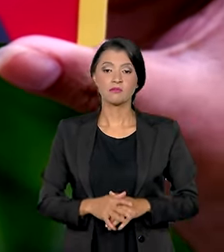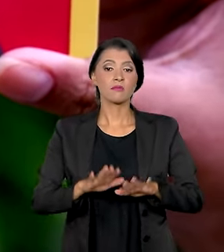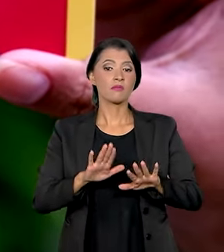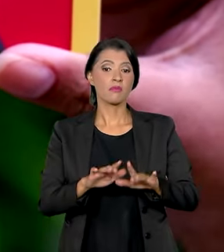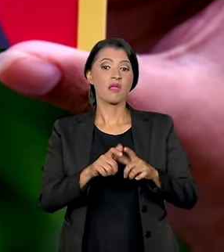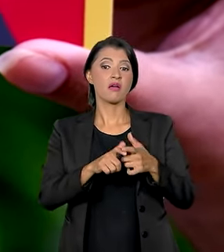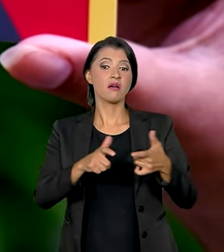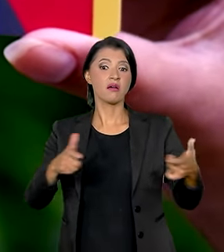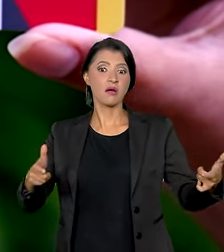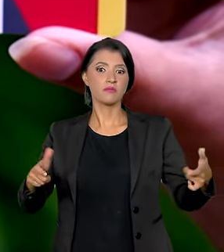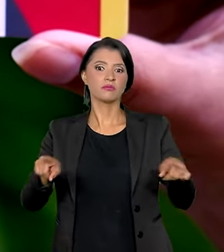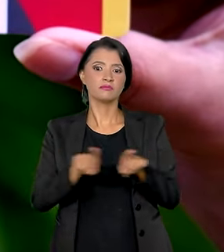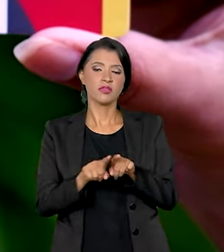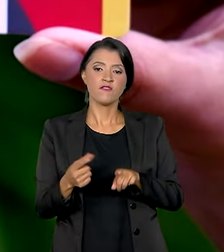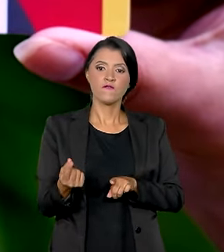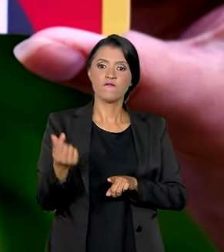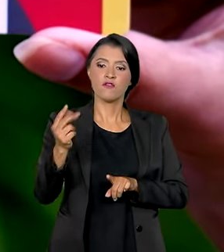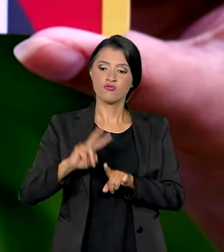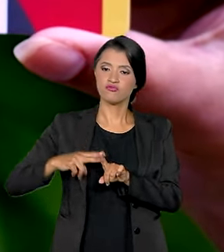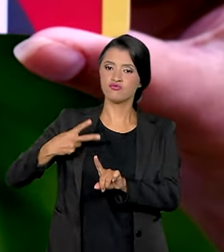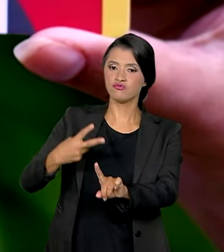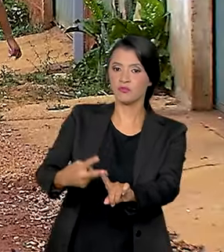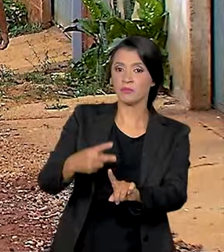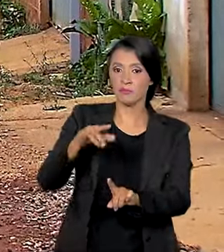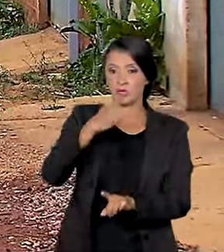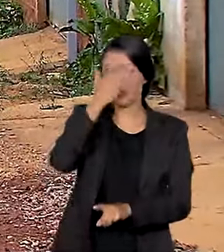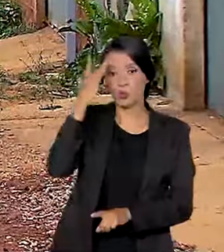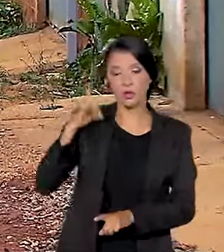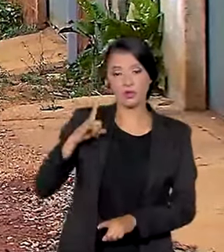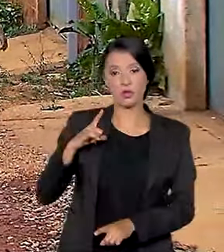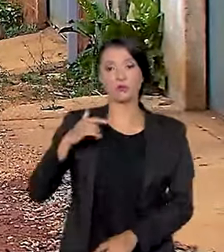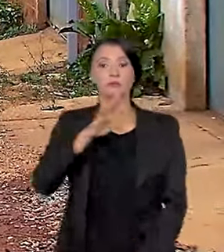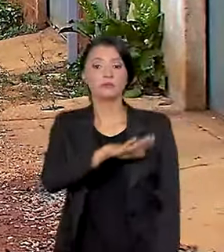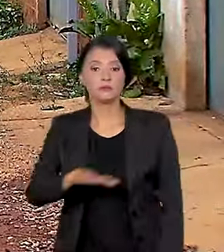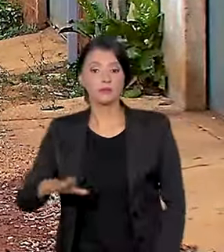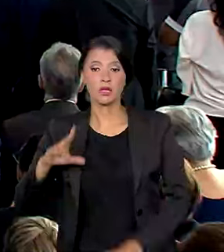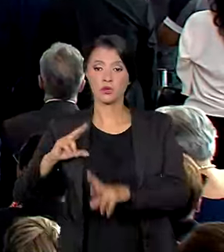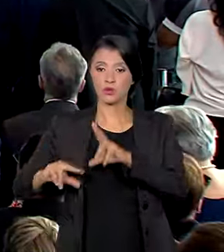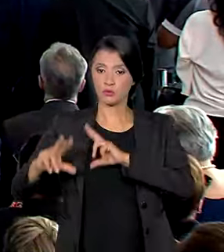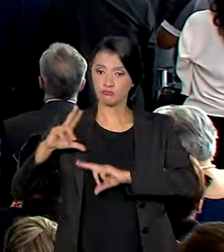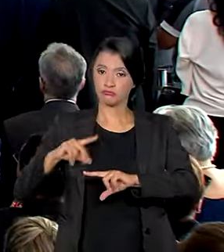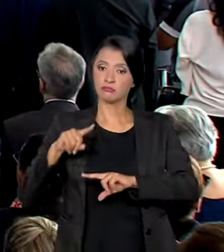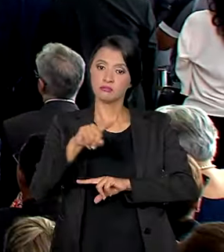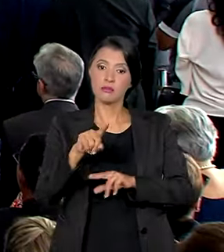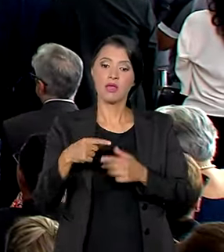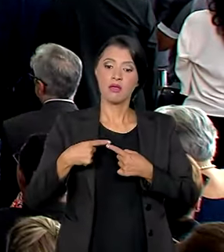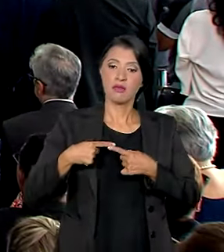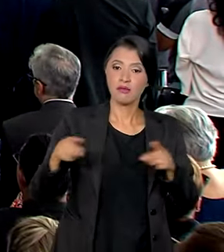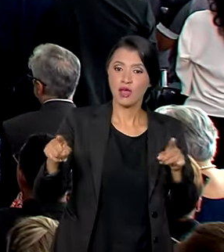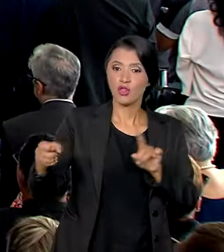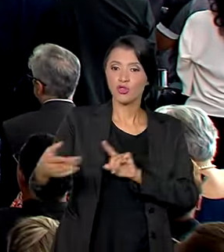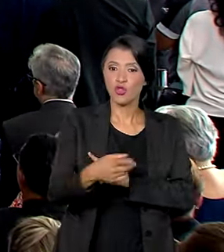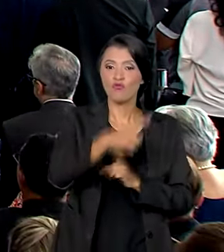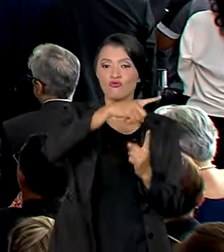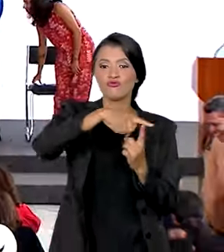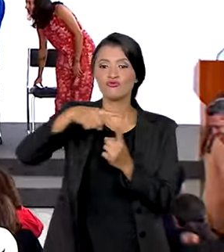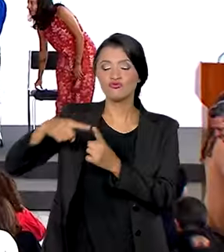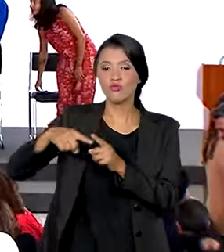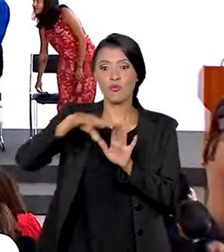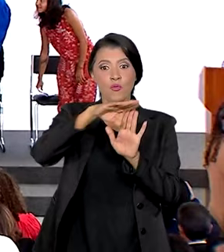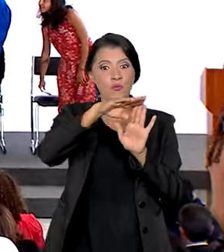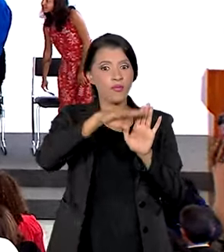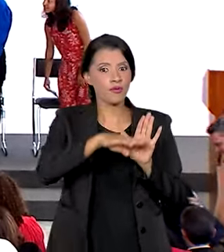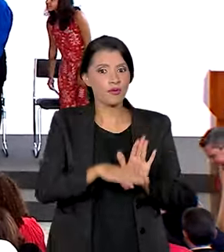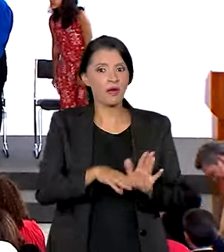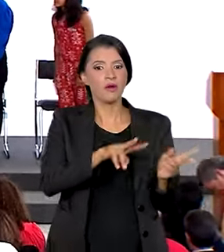Mais amplo e com valores extras para quem tem crianças e adolescentes. Assim, foi lançada a nova versão do